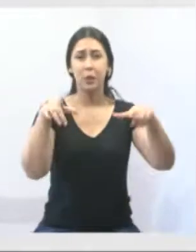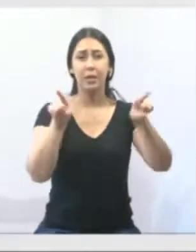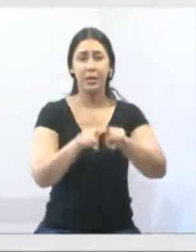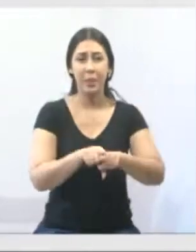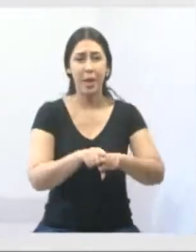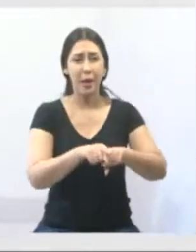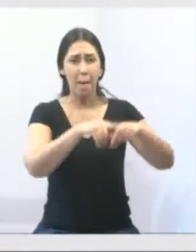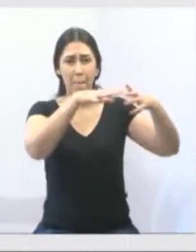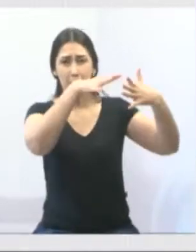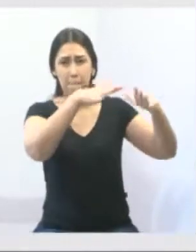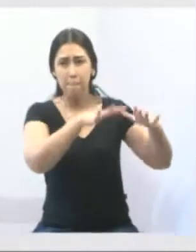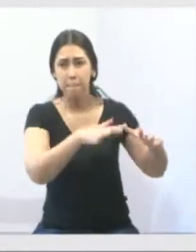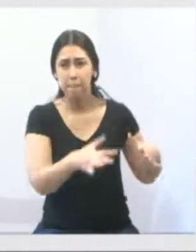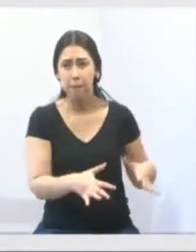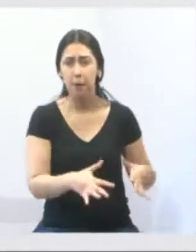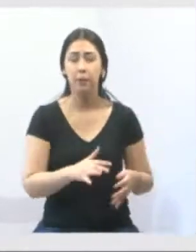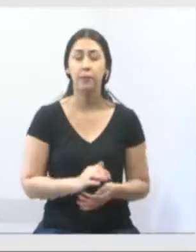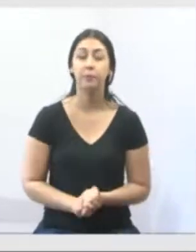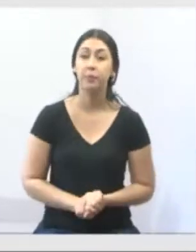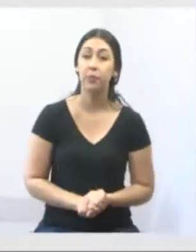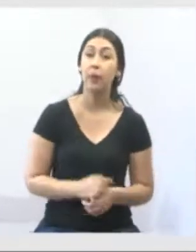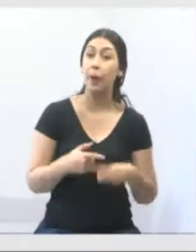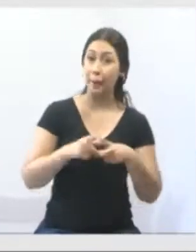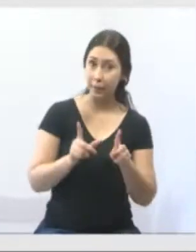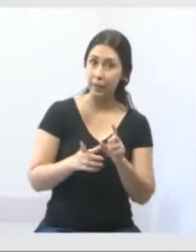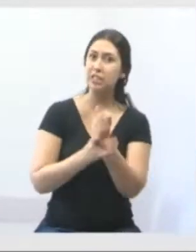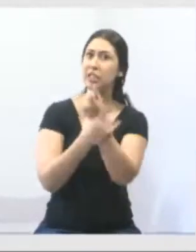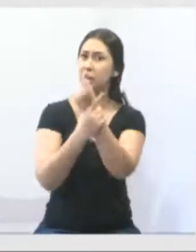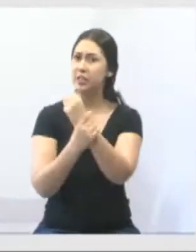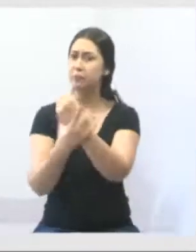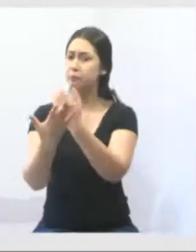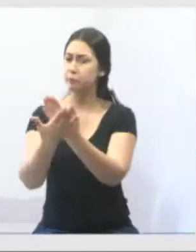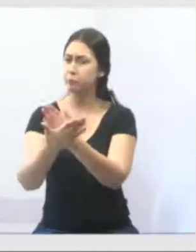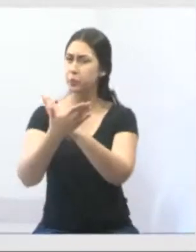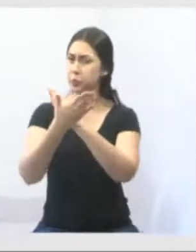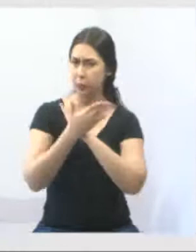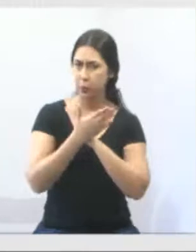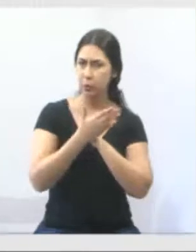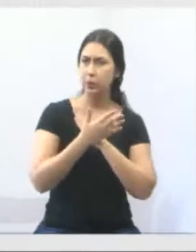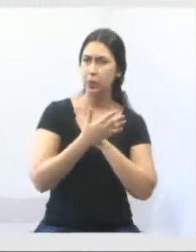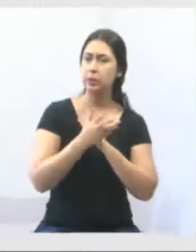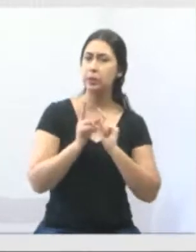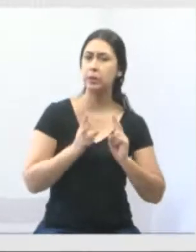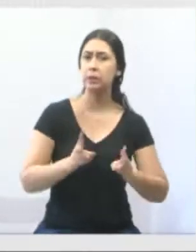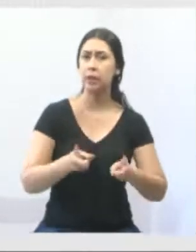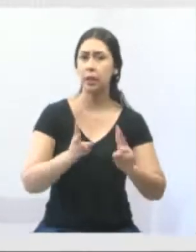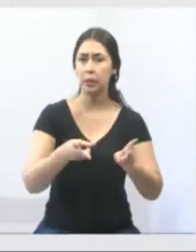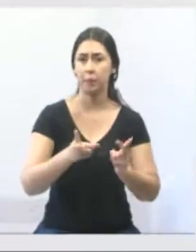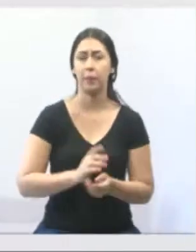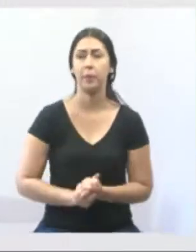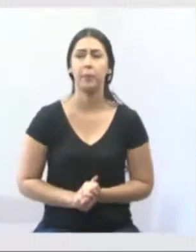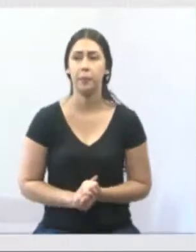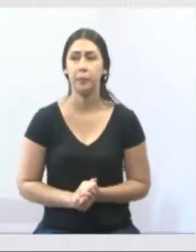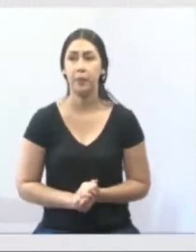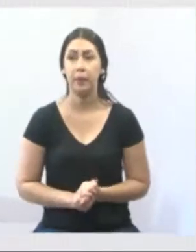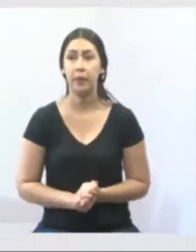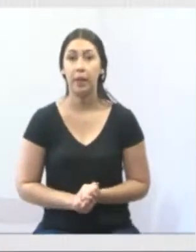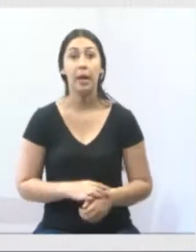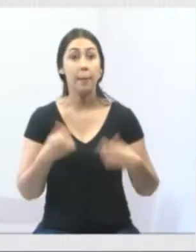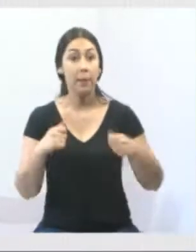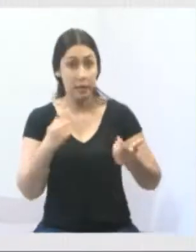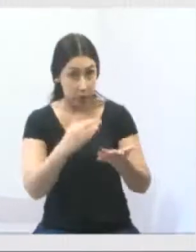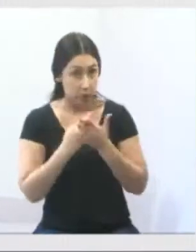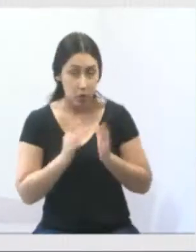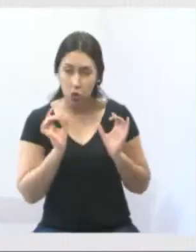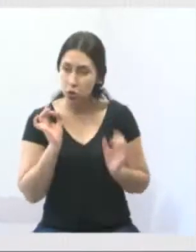desmoramento e ela nos apoiou e nos ajudou com a ajuda da cidade inteira de Jacareí. É só ligar a Defesa